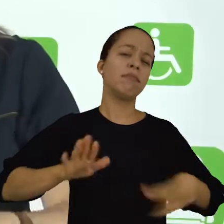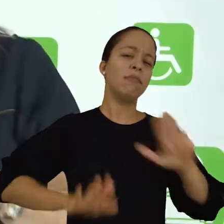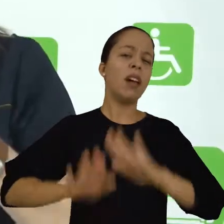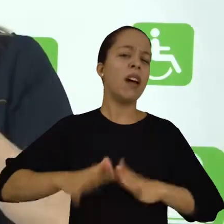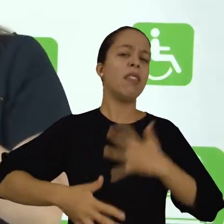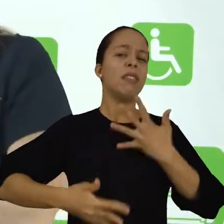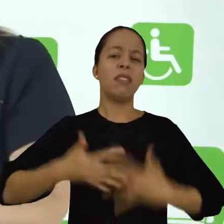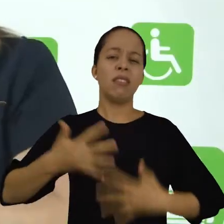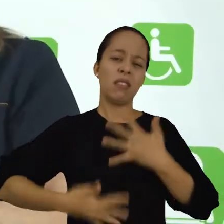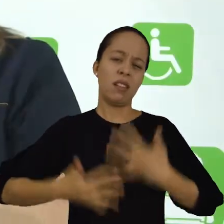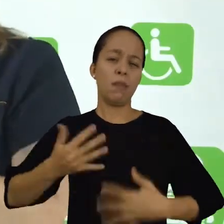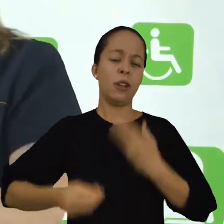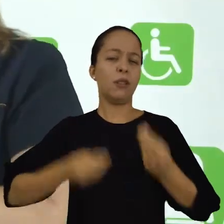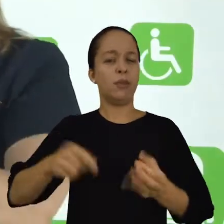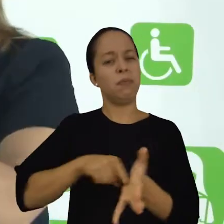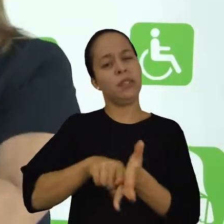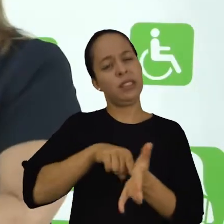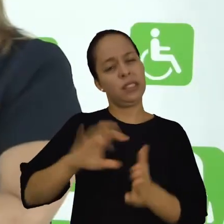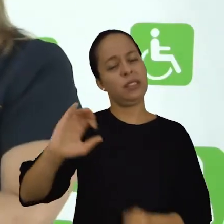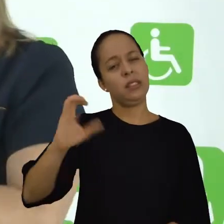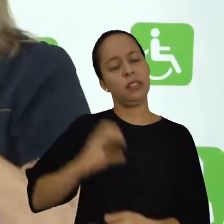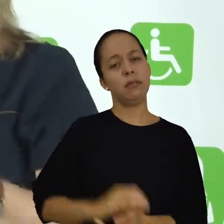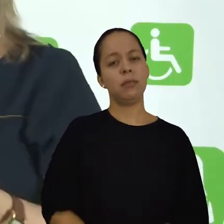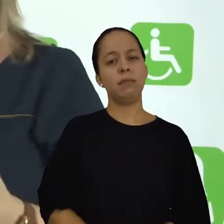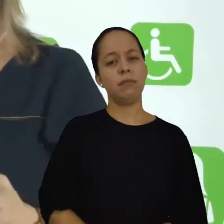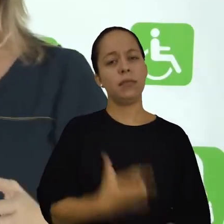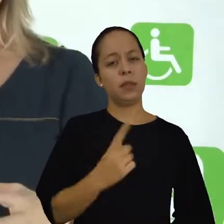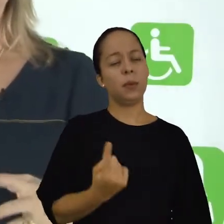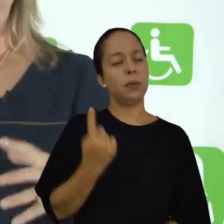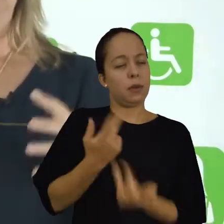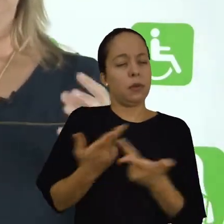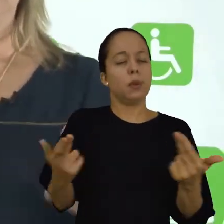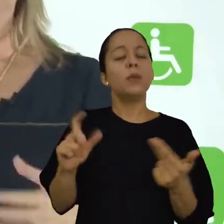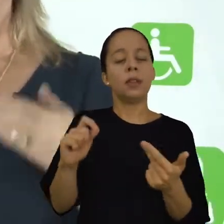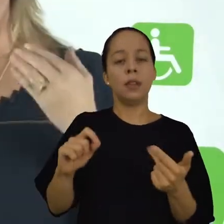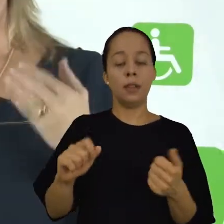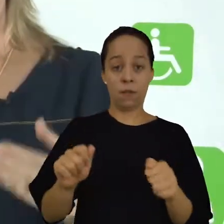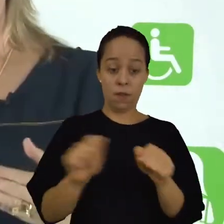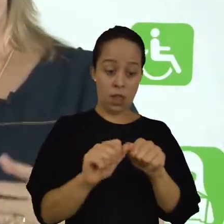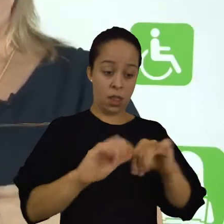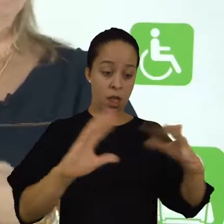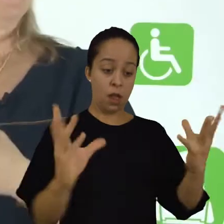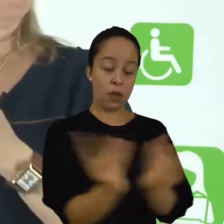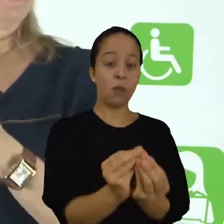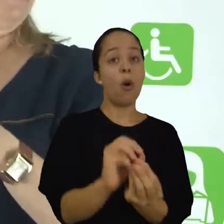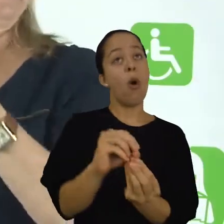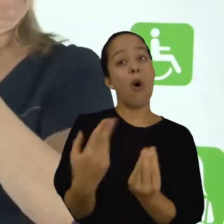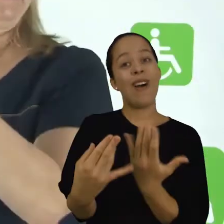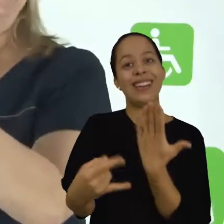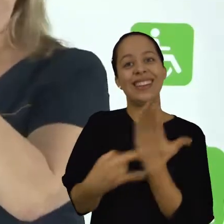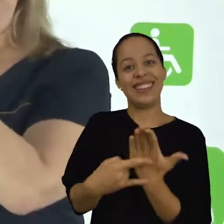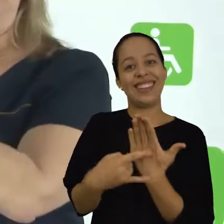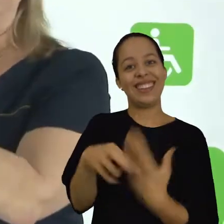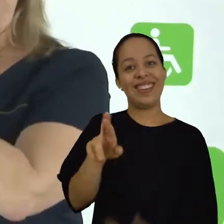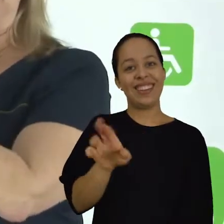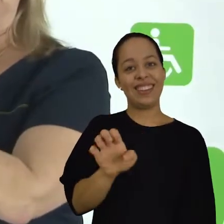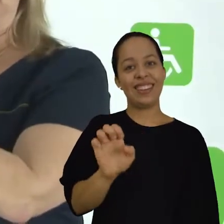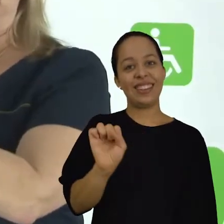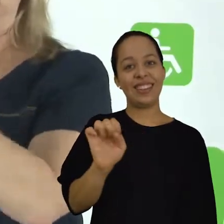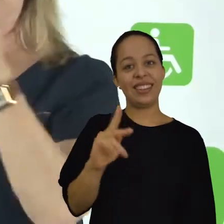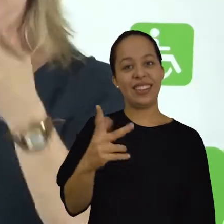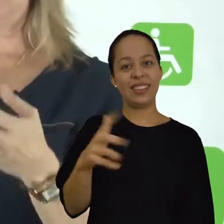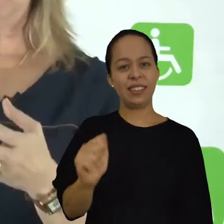atrapalham o andamento de uma pesquisa científica. Um deles é fazer o resumo, fazer uma resenha sobre